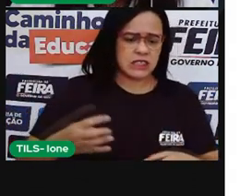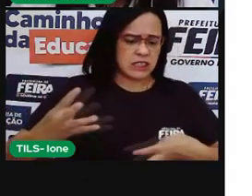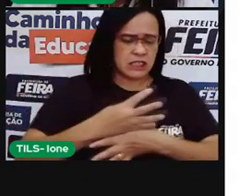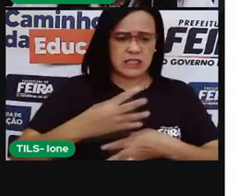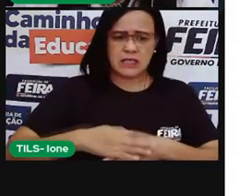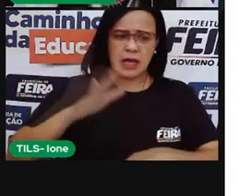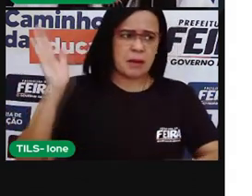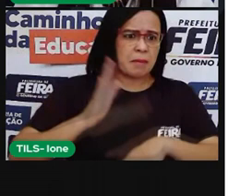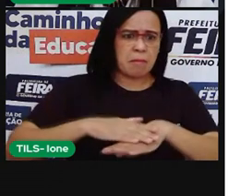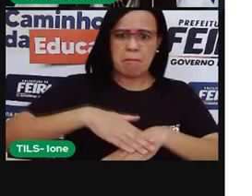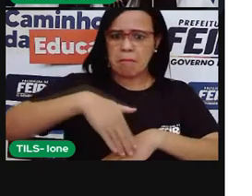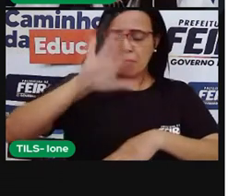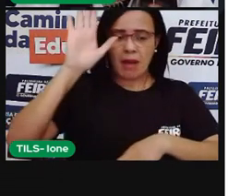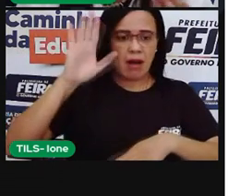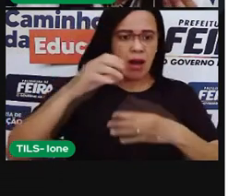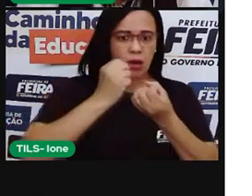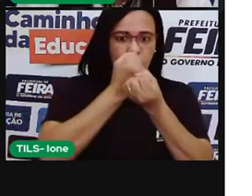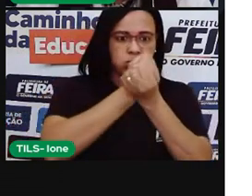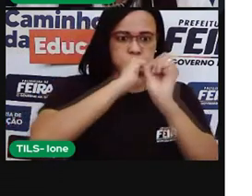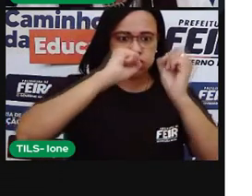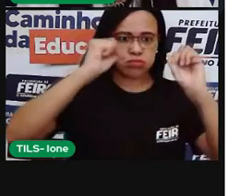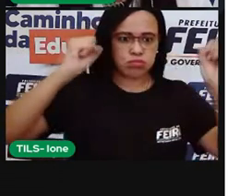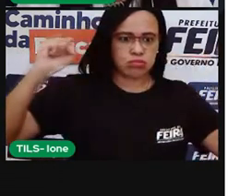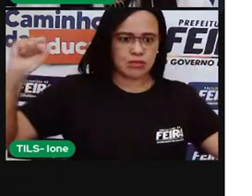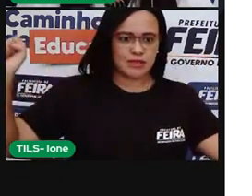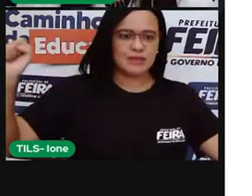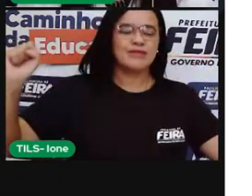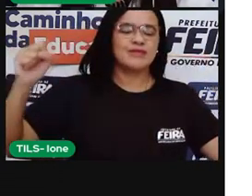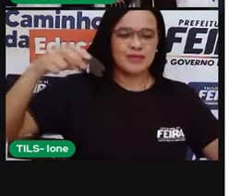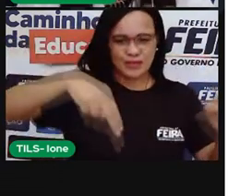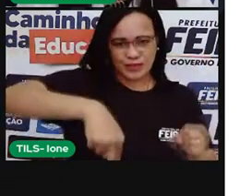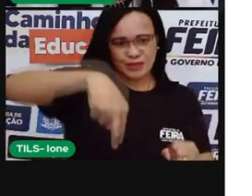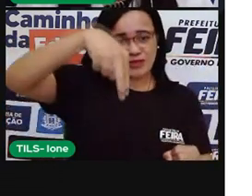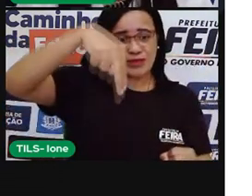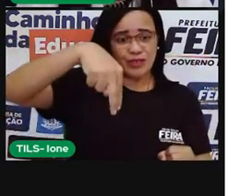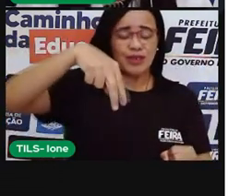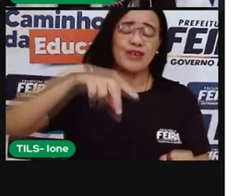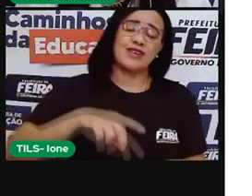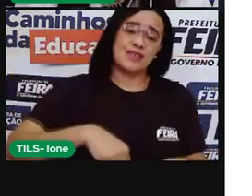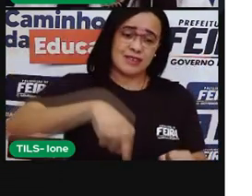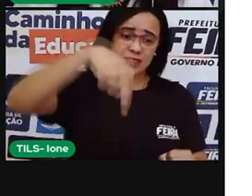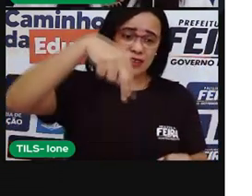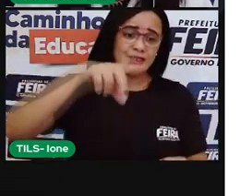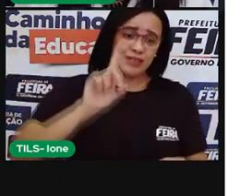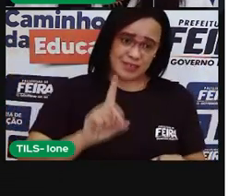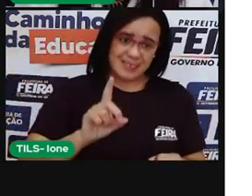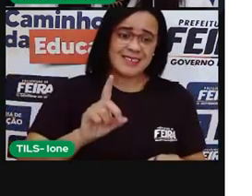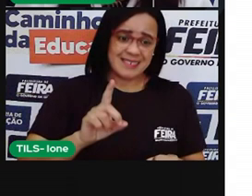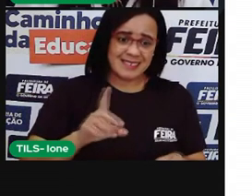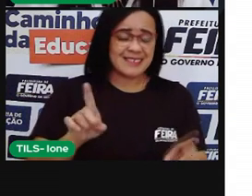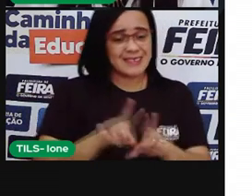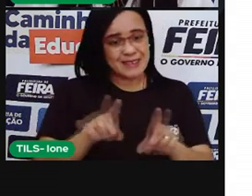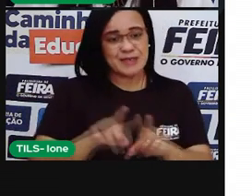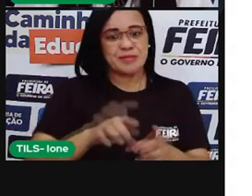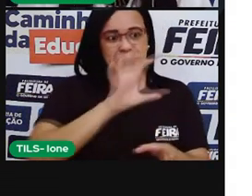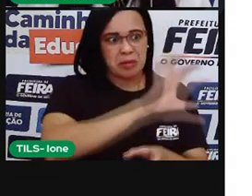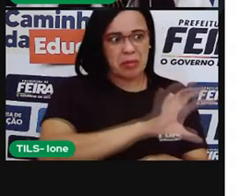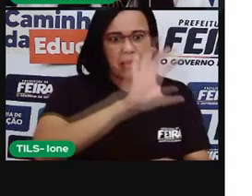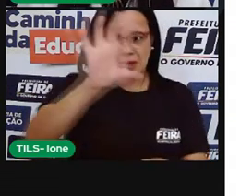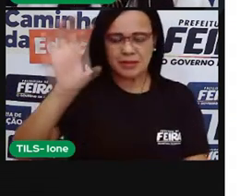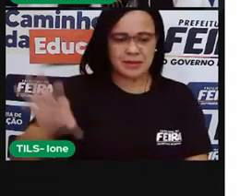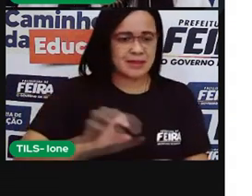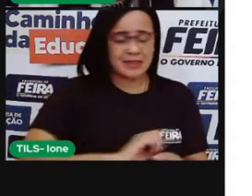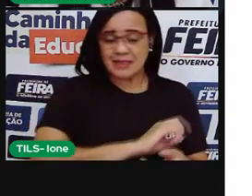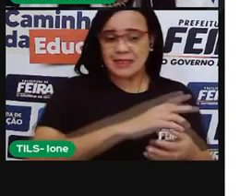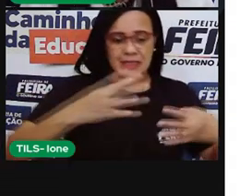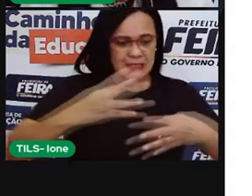Feira de Santana abriga muita gente de diversas cidades. E nós convivemos com todos